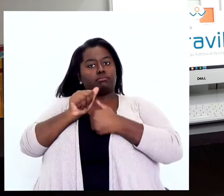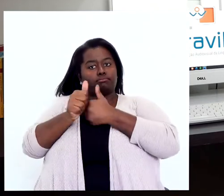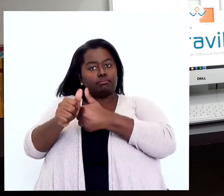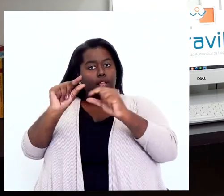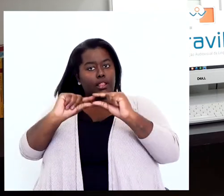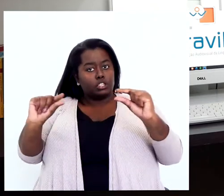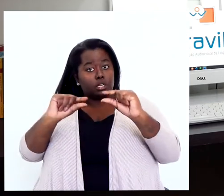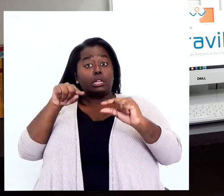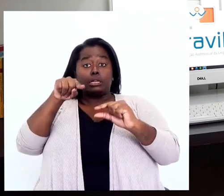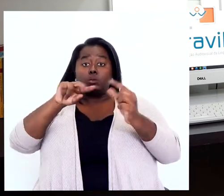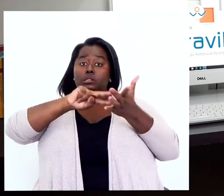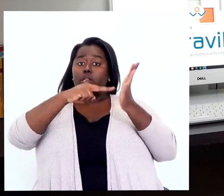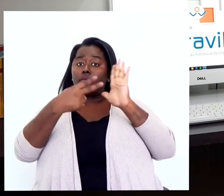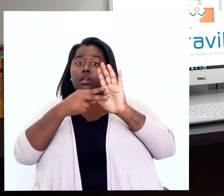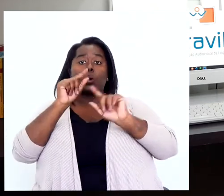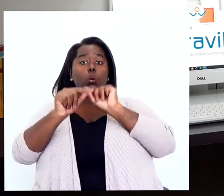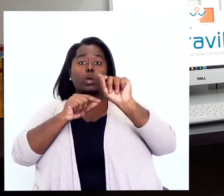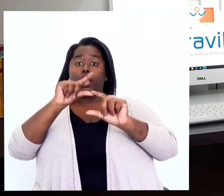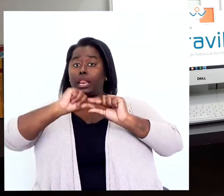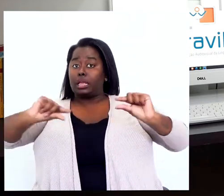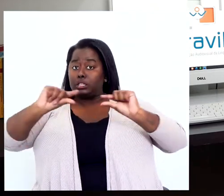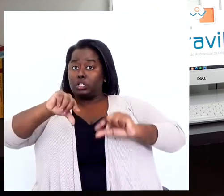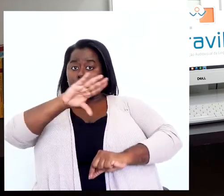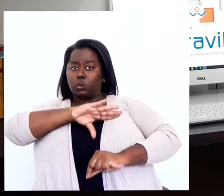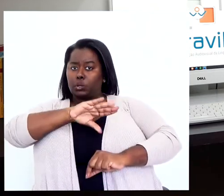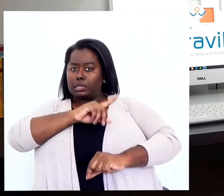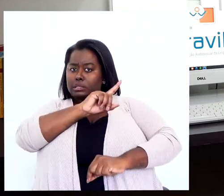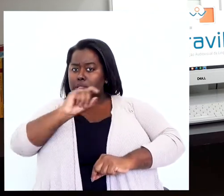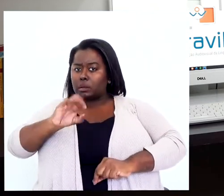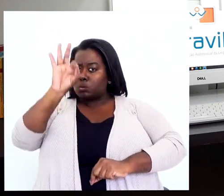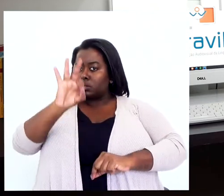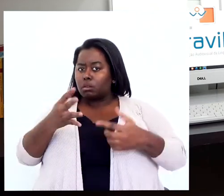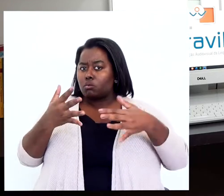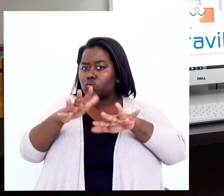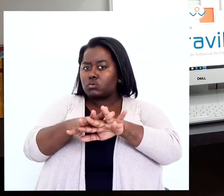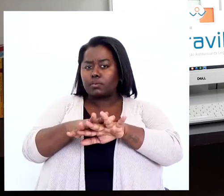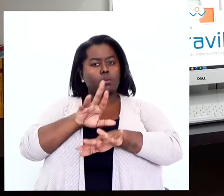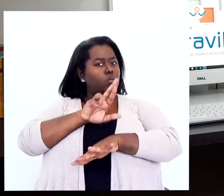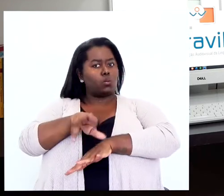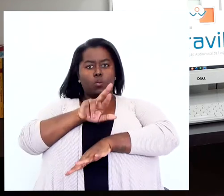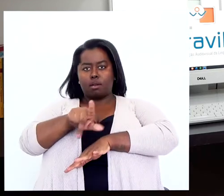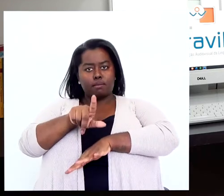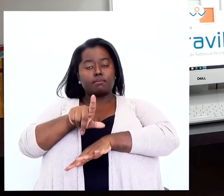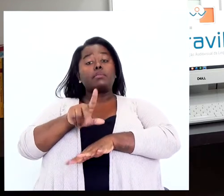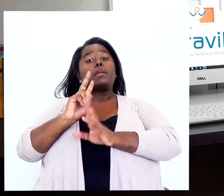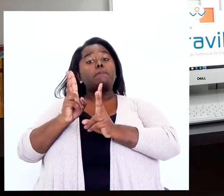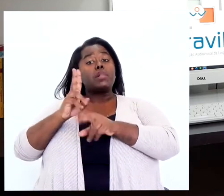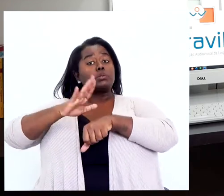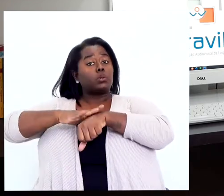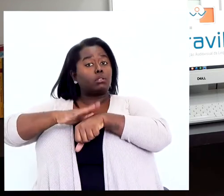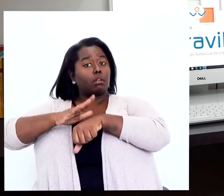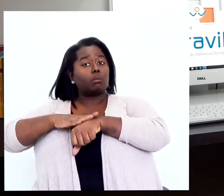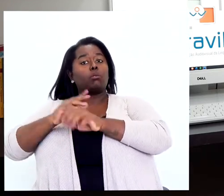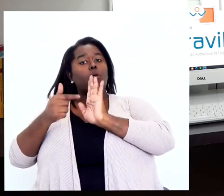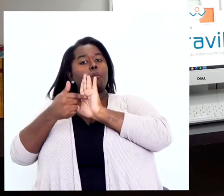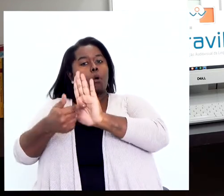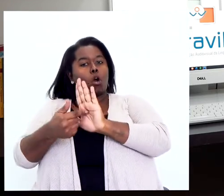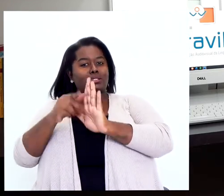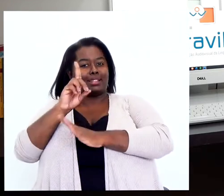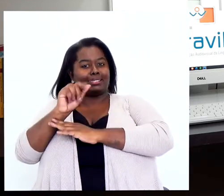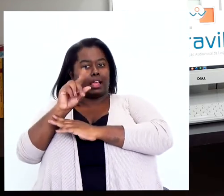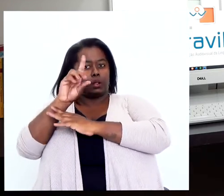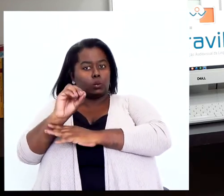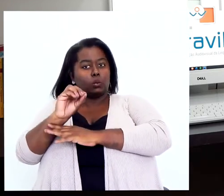uma legenda, o significa que a legenda em língua portuguesa não é 100% inclusiva. Ao mesmo tempo que esse dado aparece, a